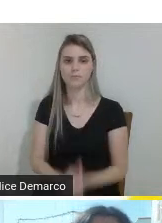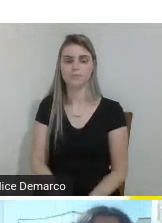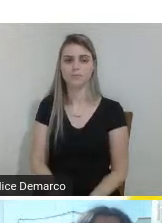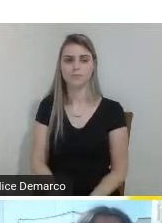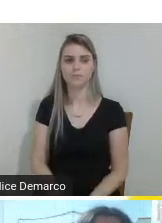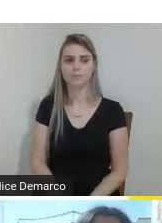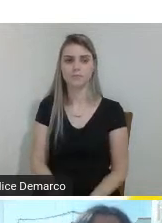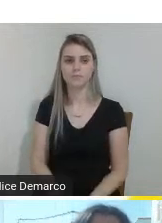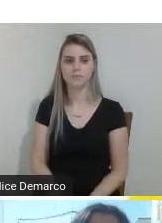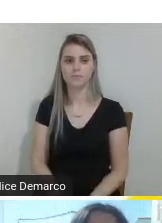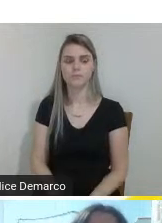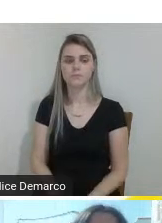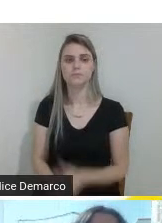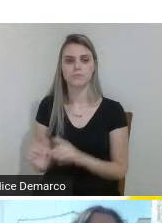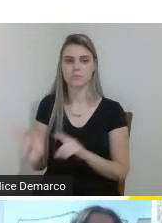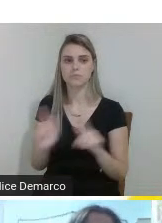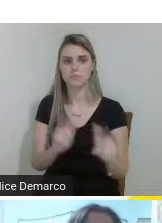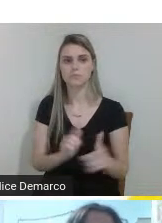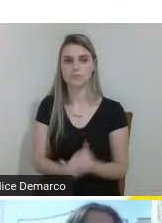próximo